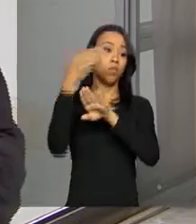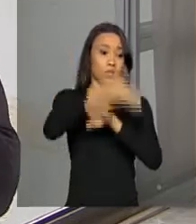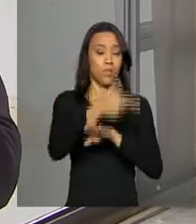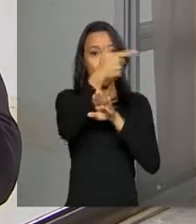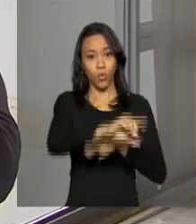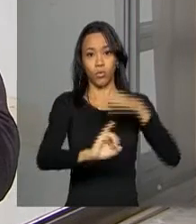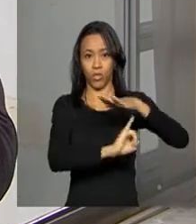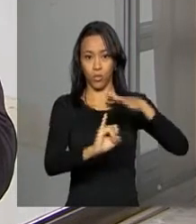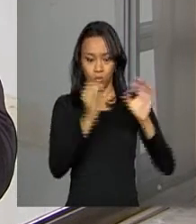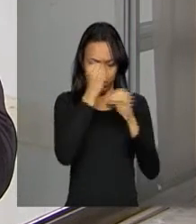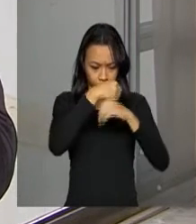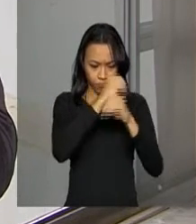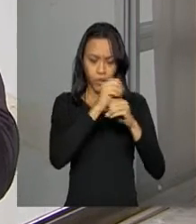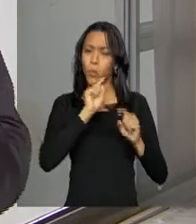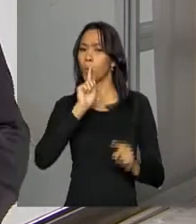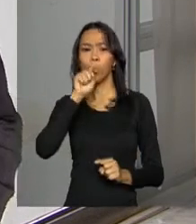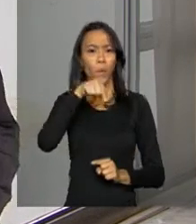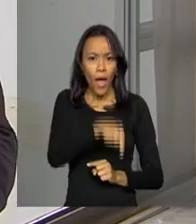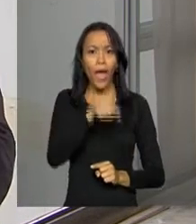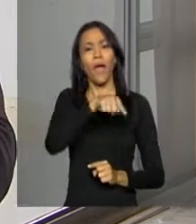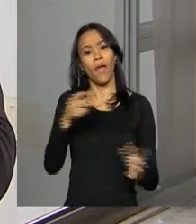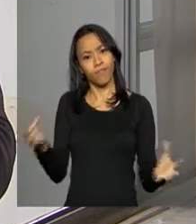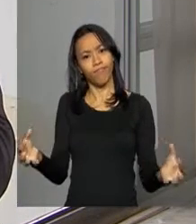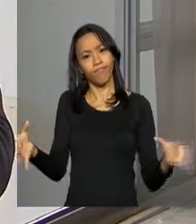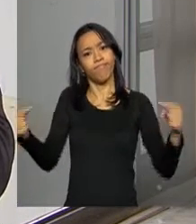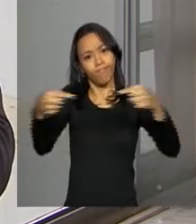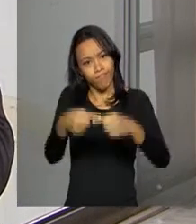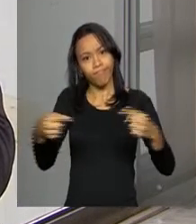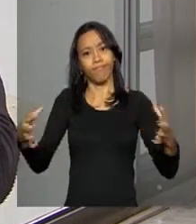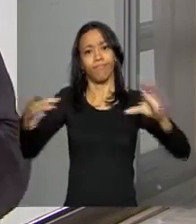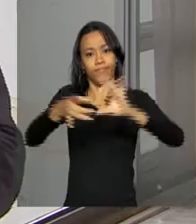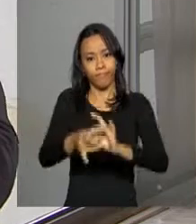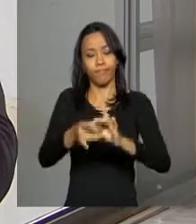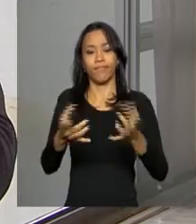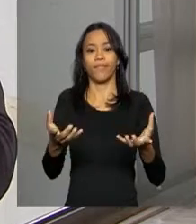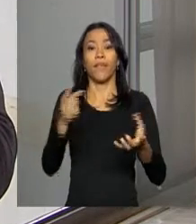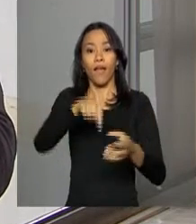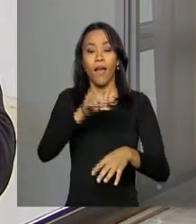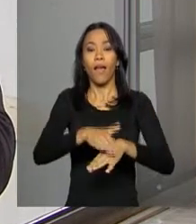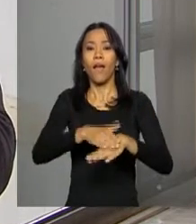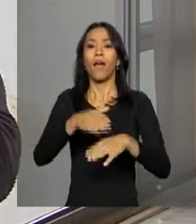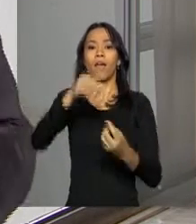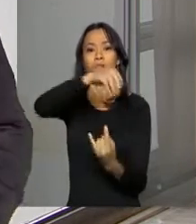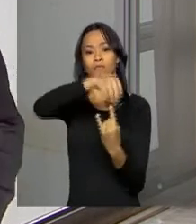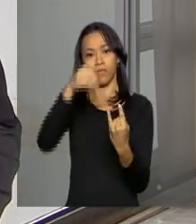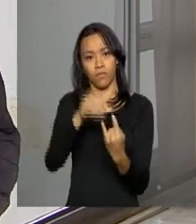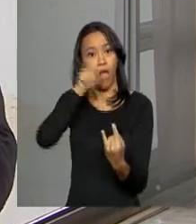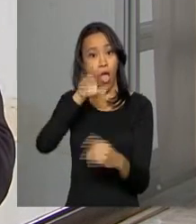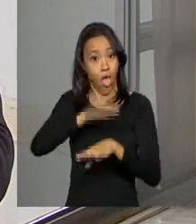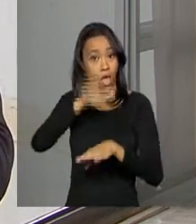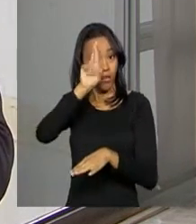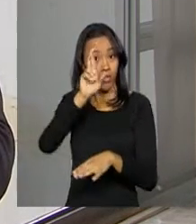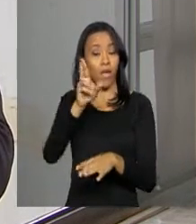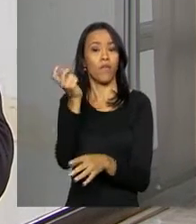laboratório, na verdade, é uma unidade da Fundação Oswaldo Cruz, responsável pelo desenvolvimento e produção de